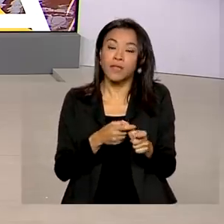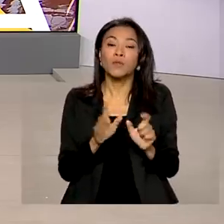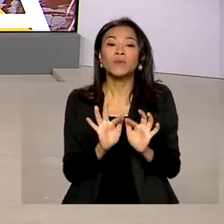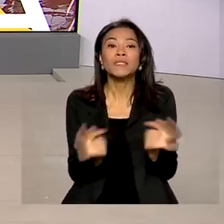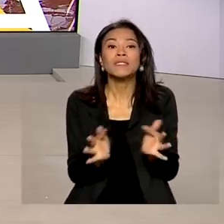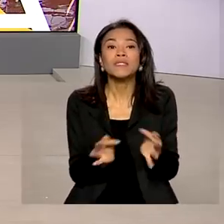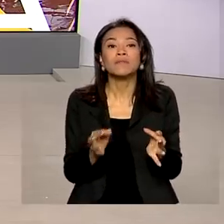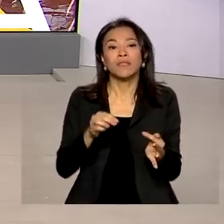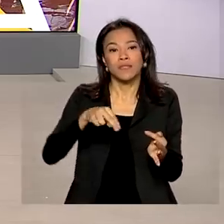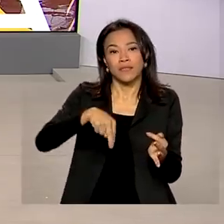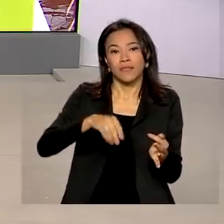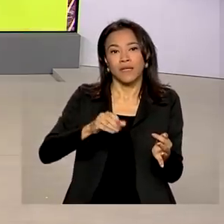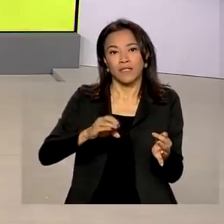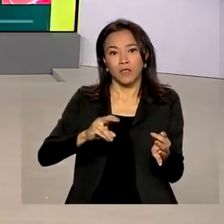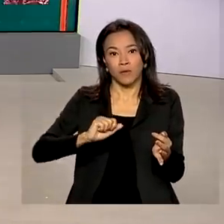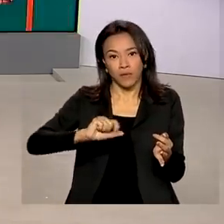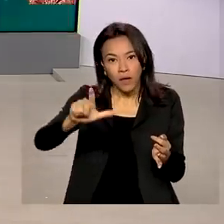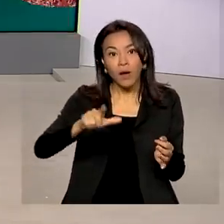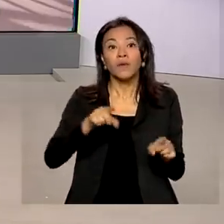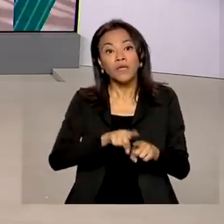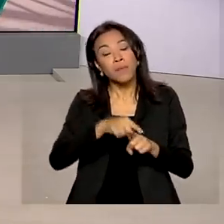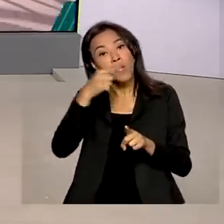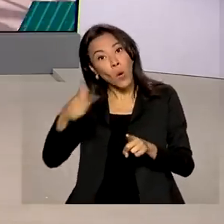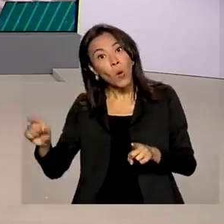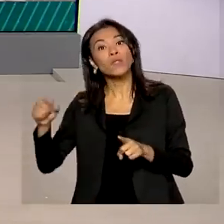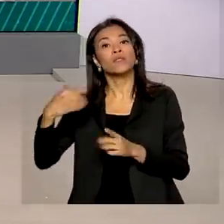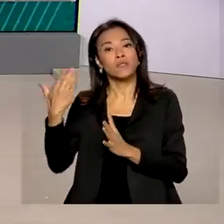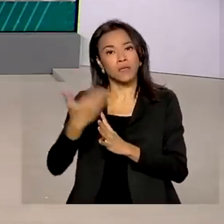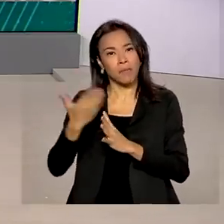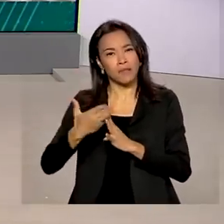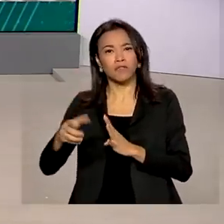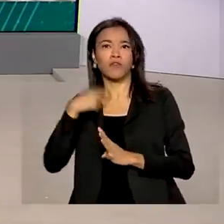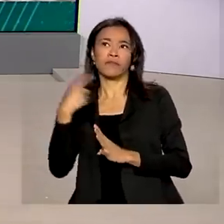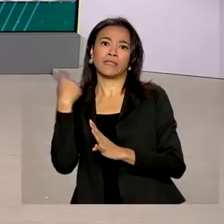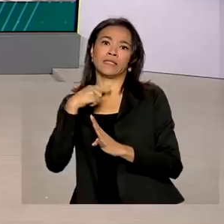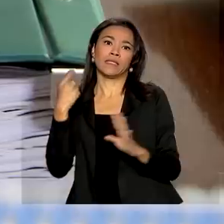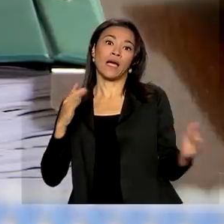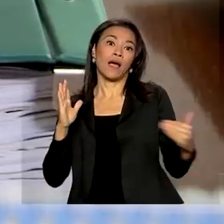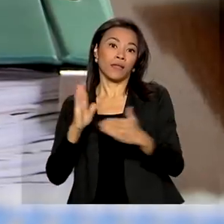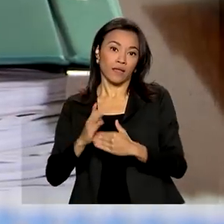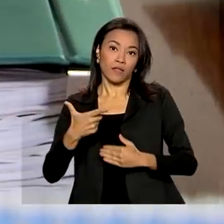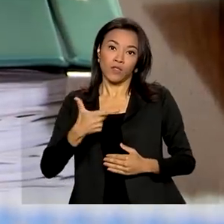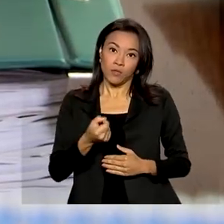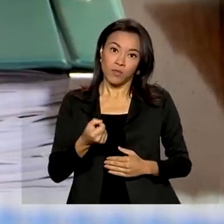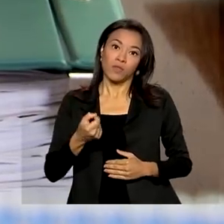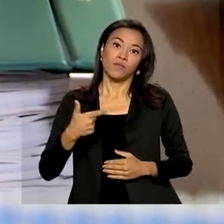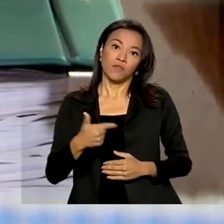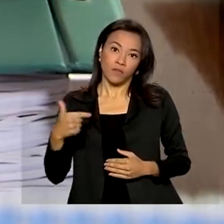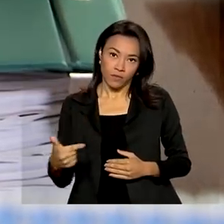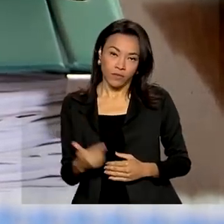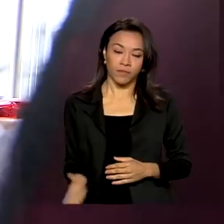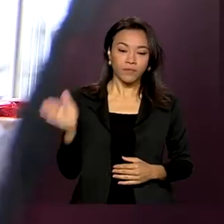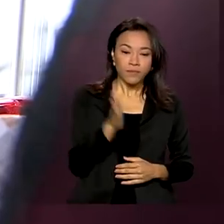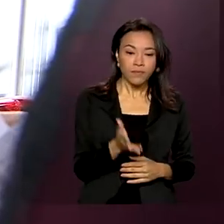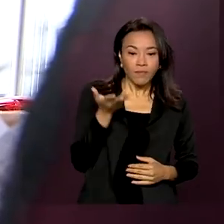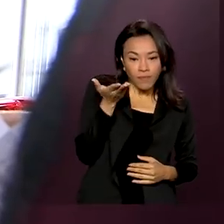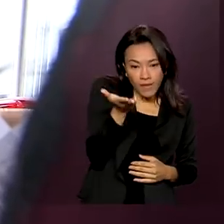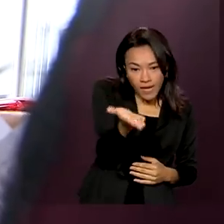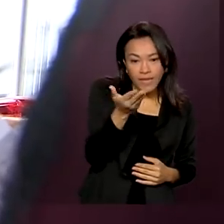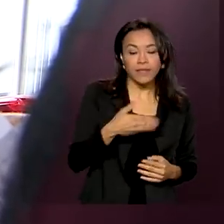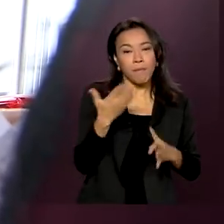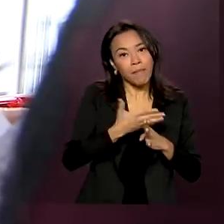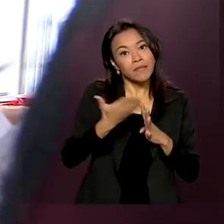excluído do regime e aqueles com parcelas vencidas até fevereiro de 2022. A regulamentação do programa de